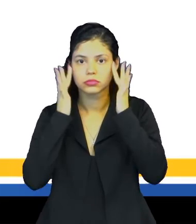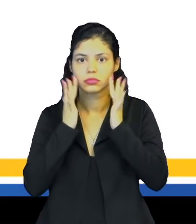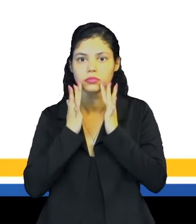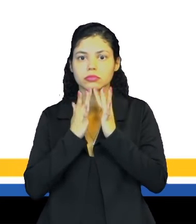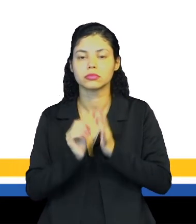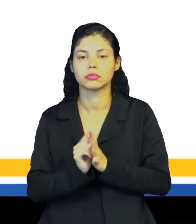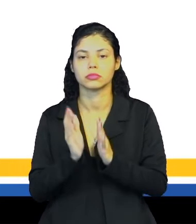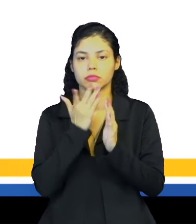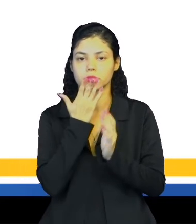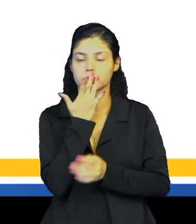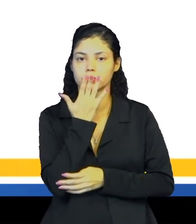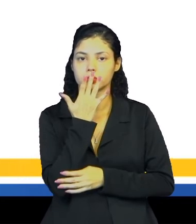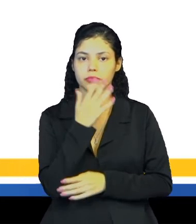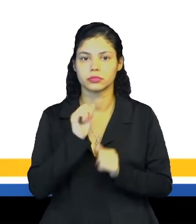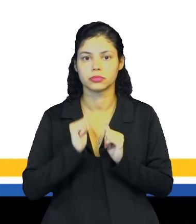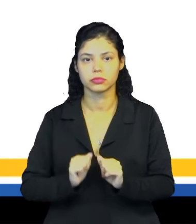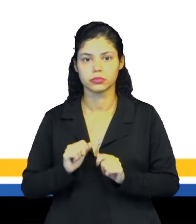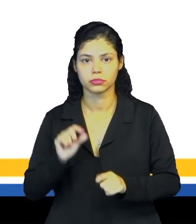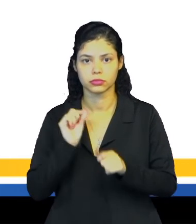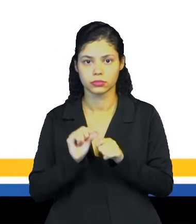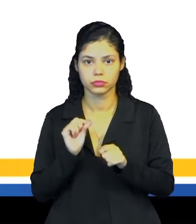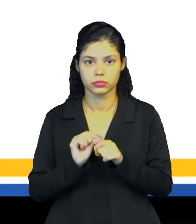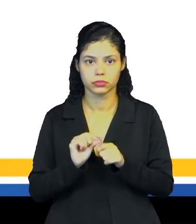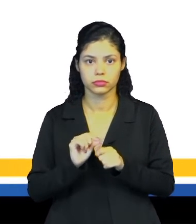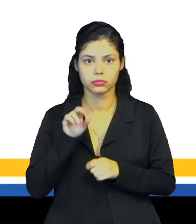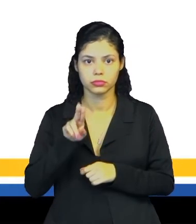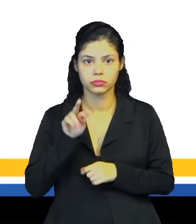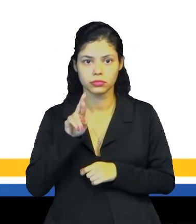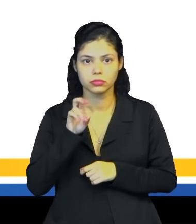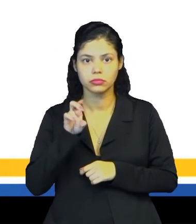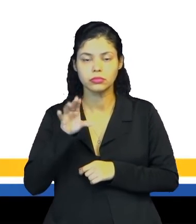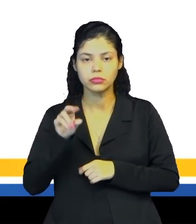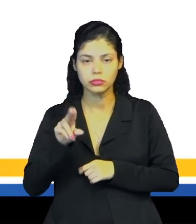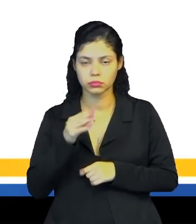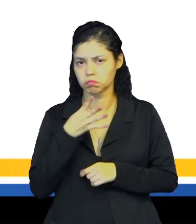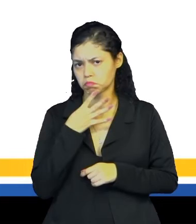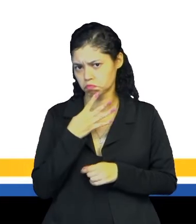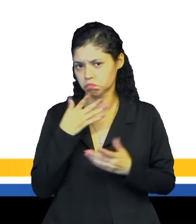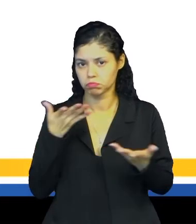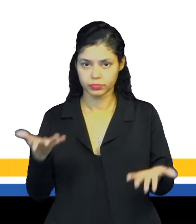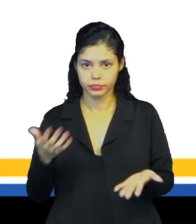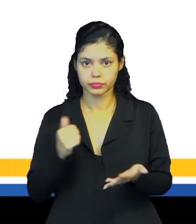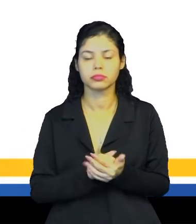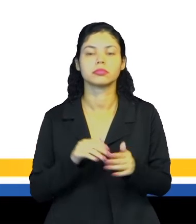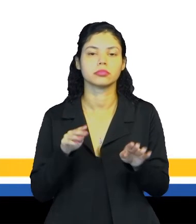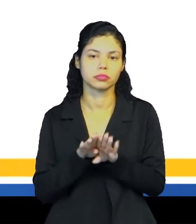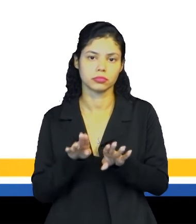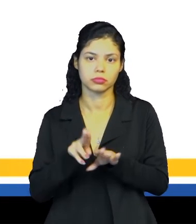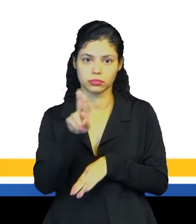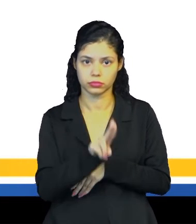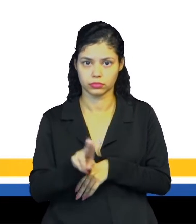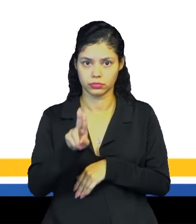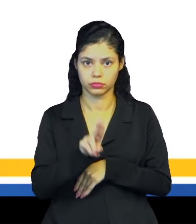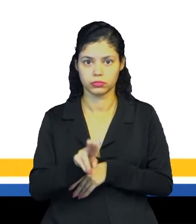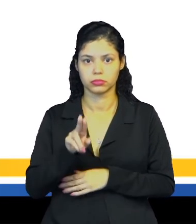As tintas, ó, podem ser feitas de urucum, não sei se vocês conhecem, mas a gente também utiliza